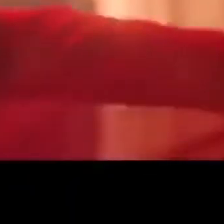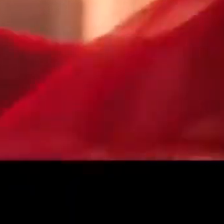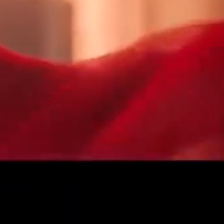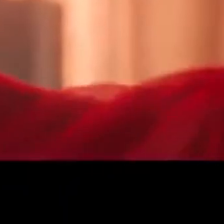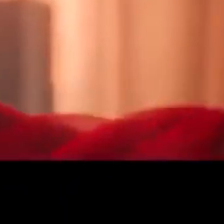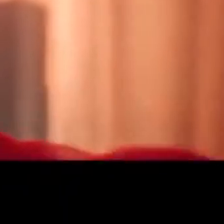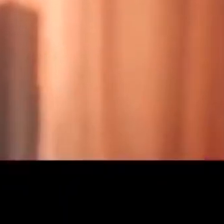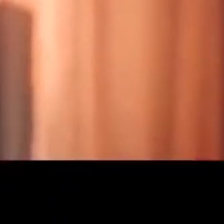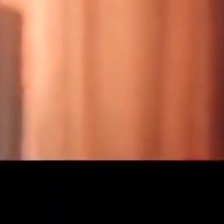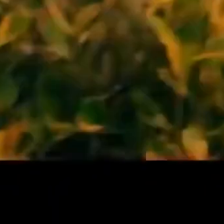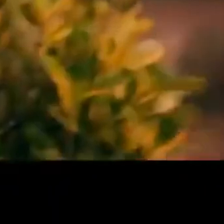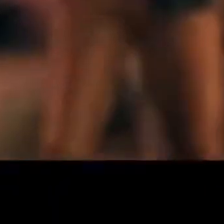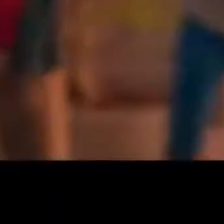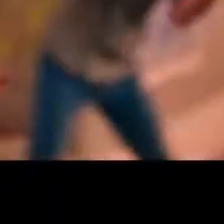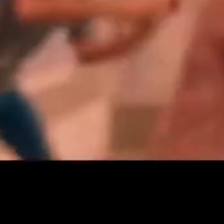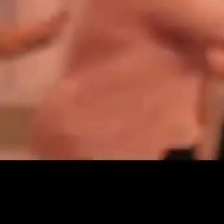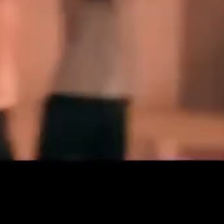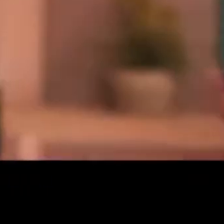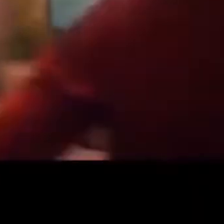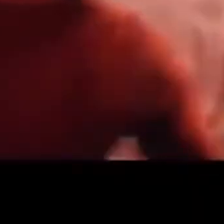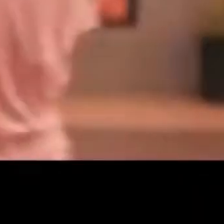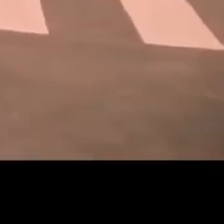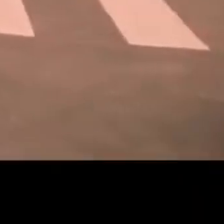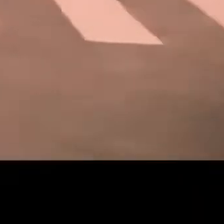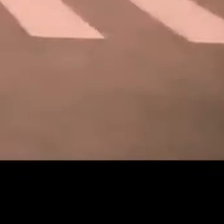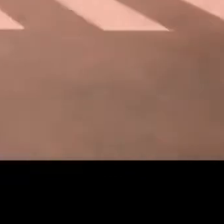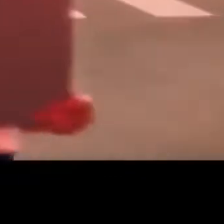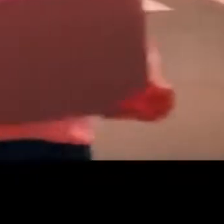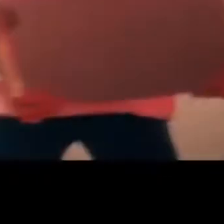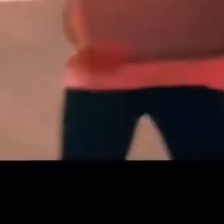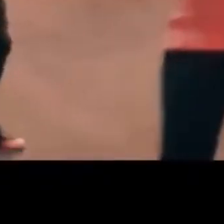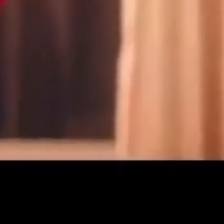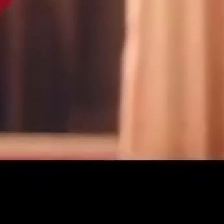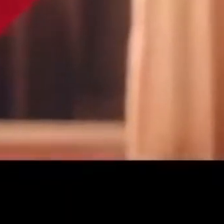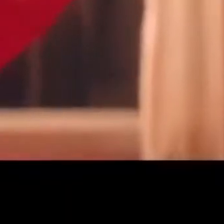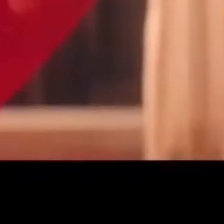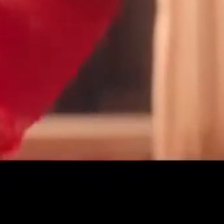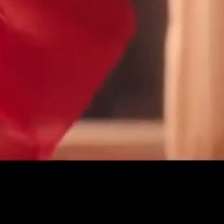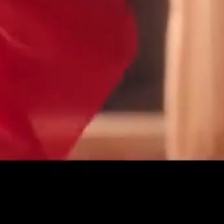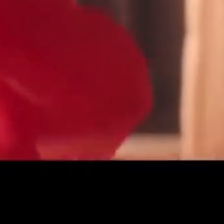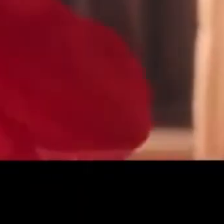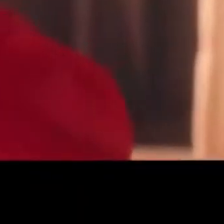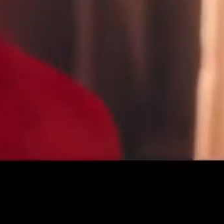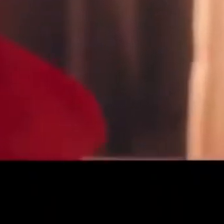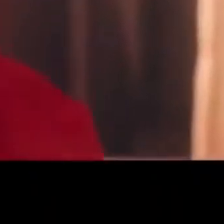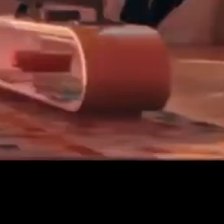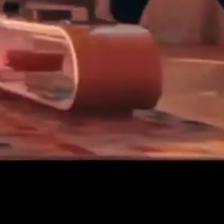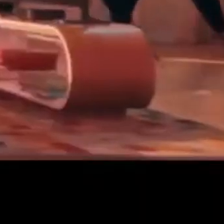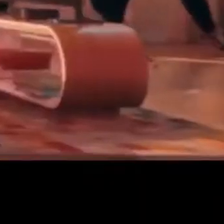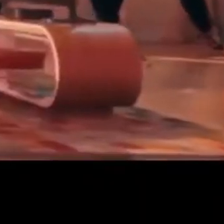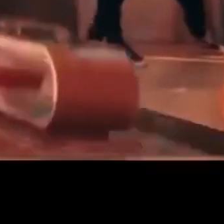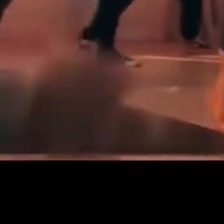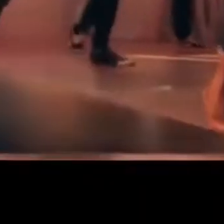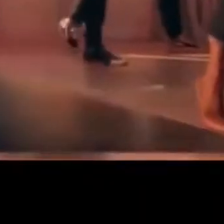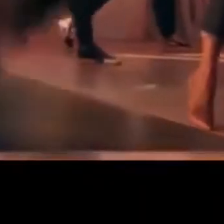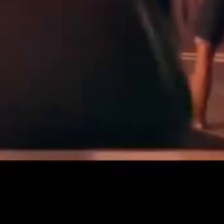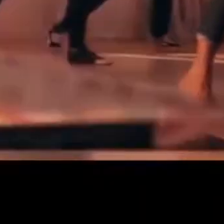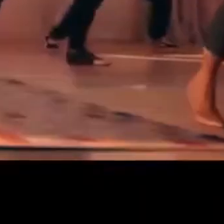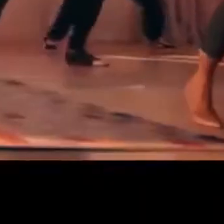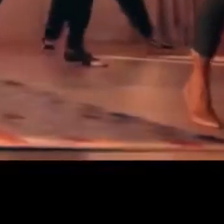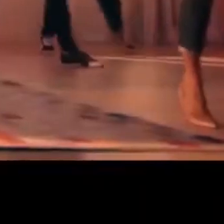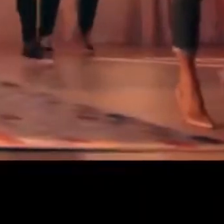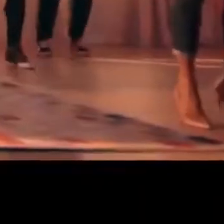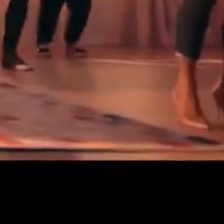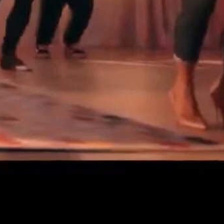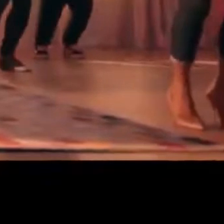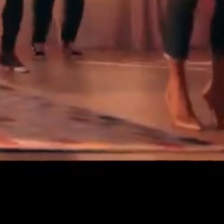Muito mais Dentro ou fora De casa Direção em todo